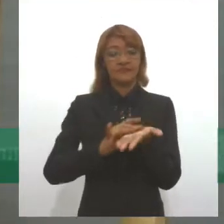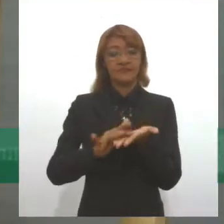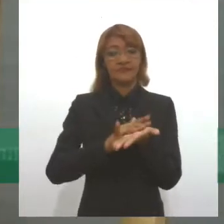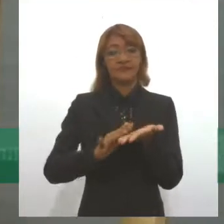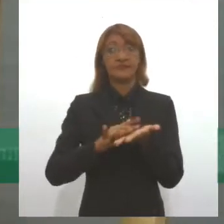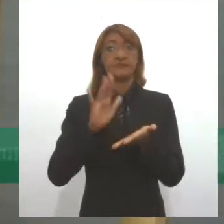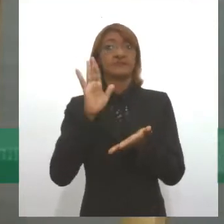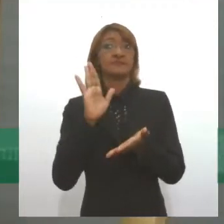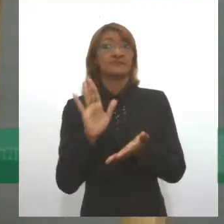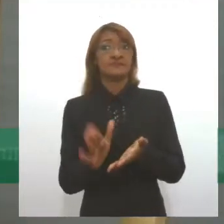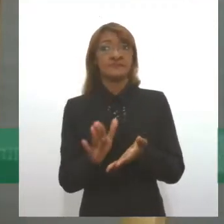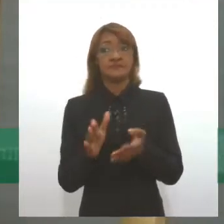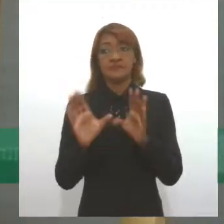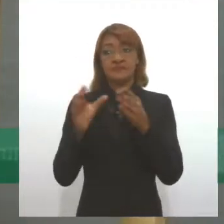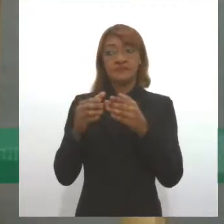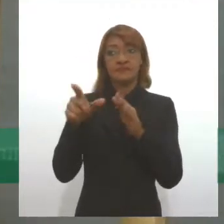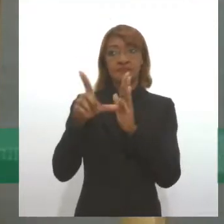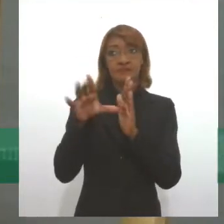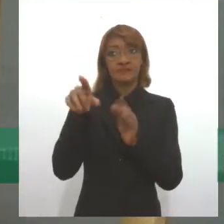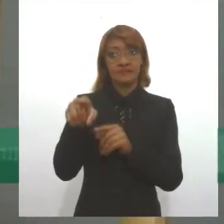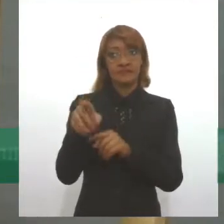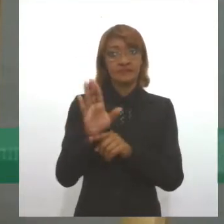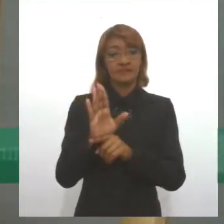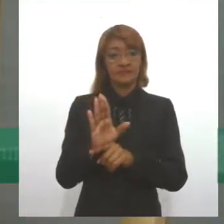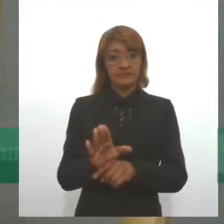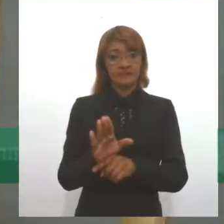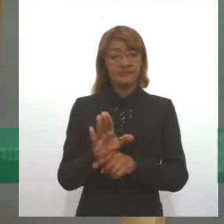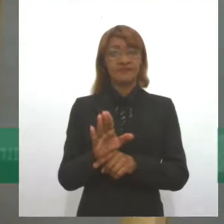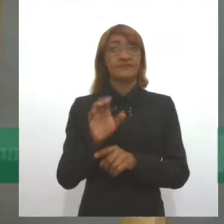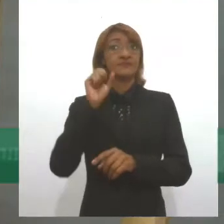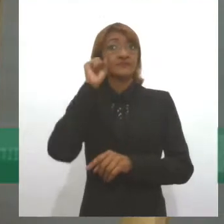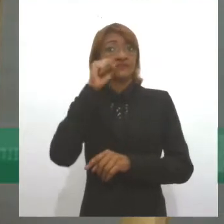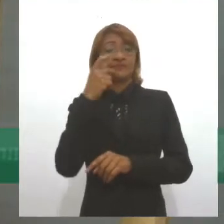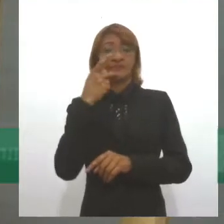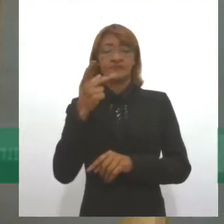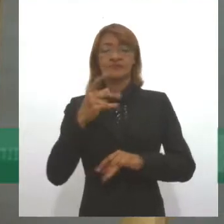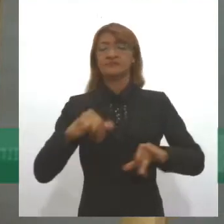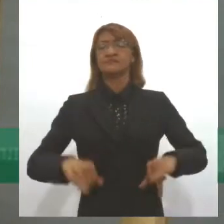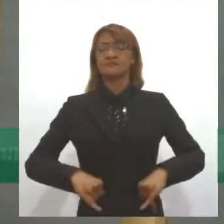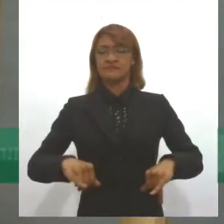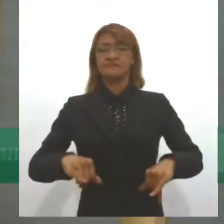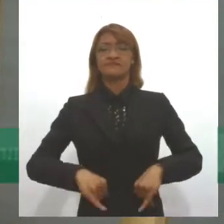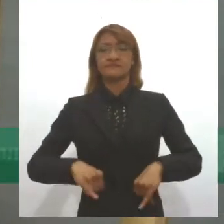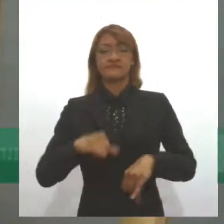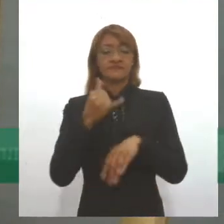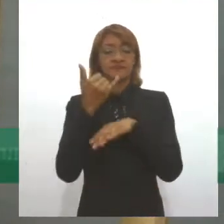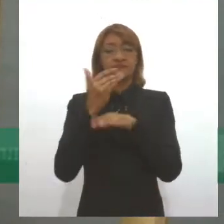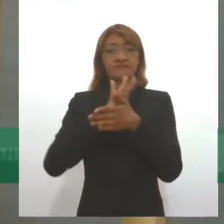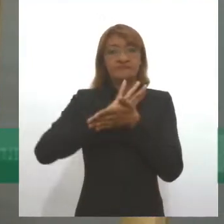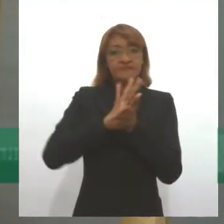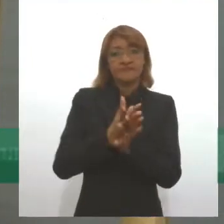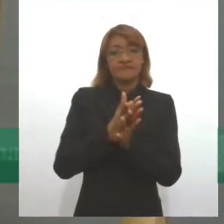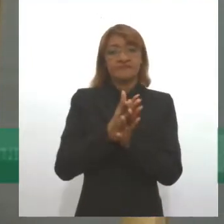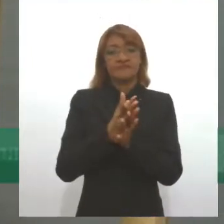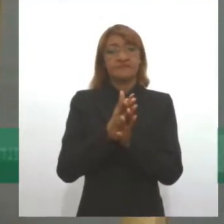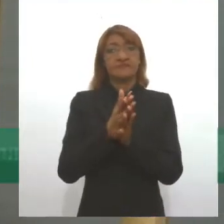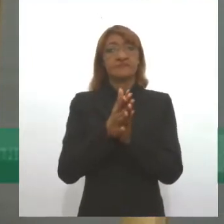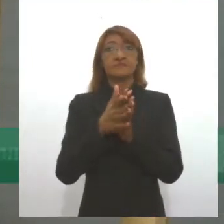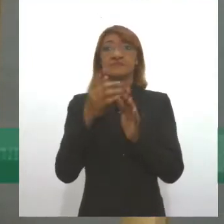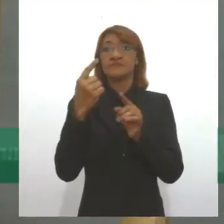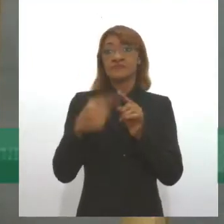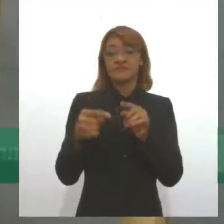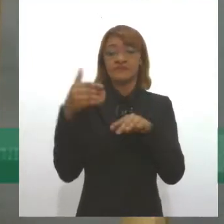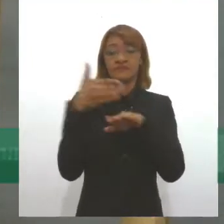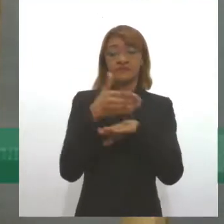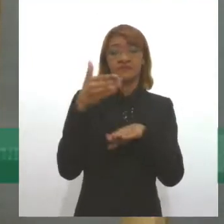essa parcela da população. Segundo o senador, os ciganos sofrem com preconceitos e falta de acesso a serviços básicos